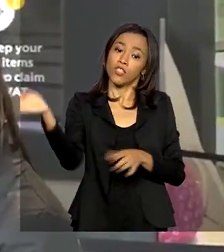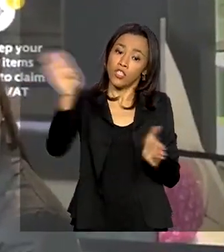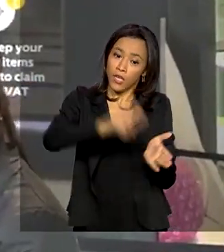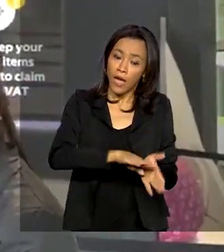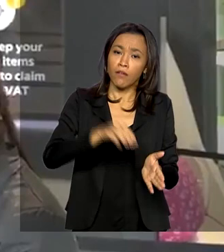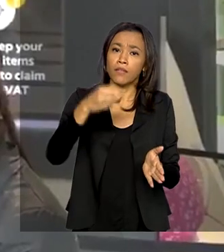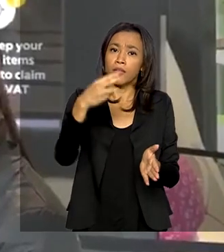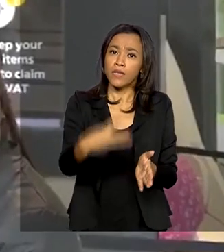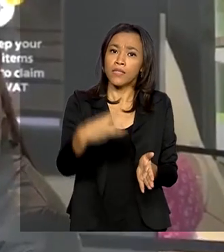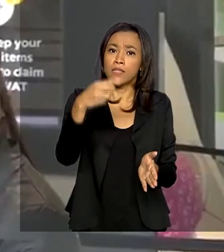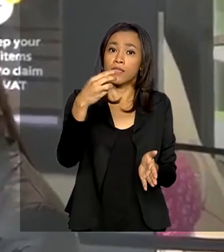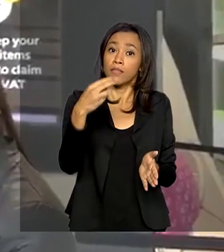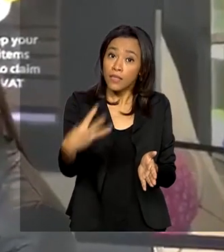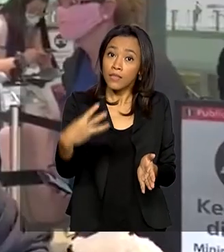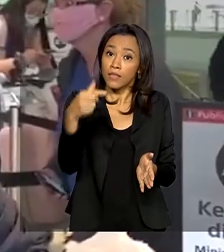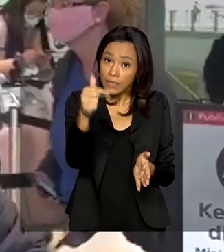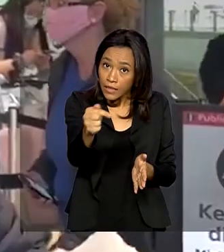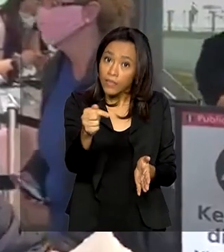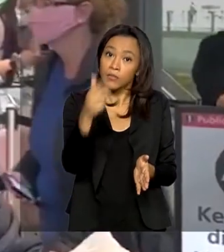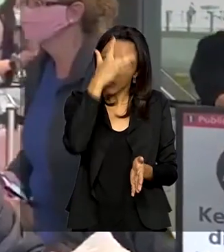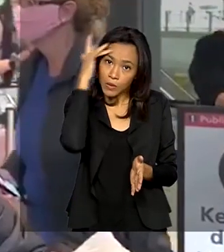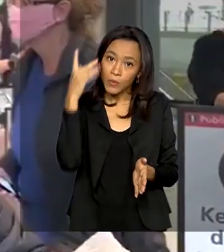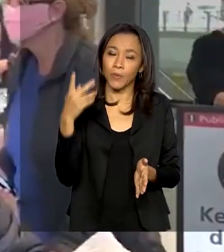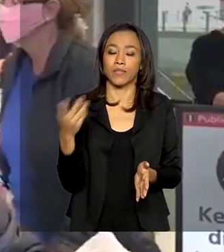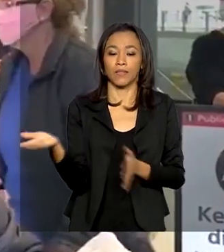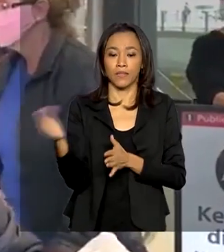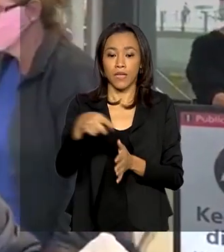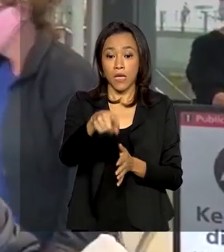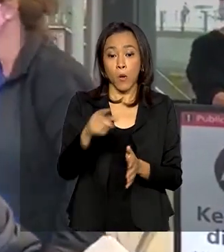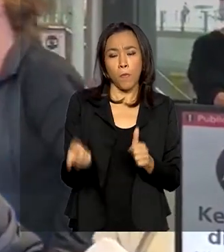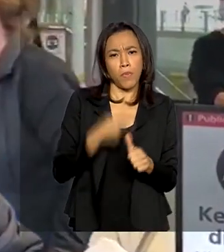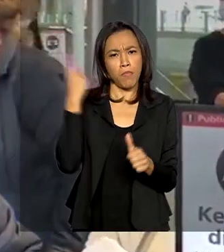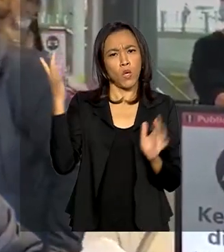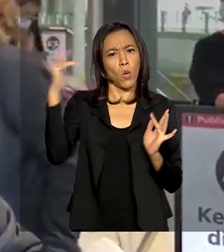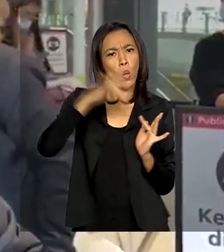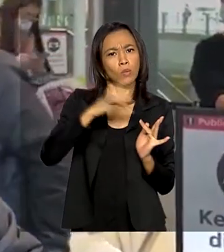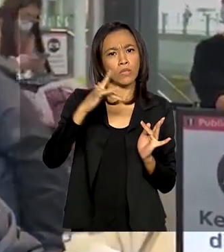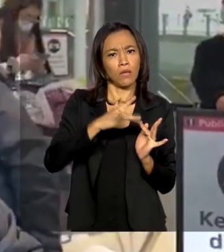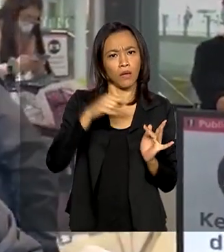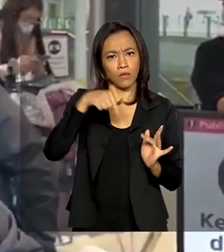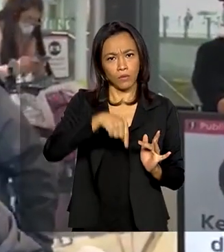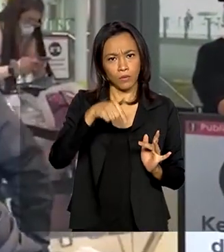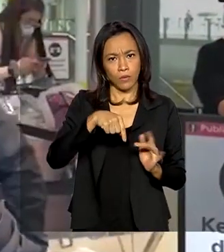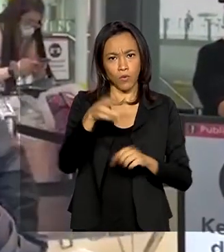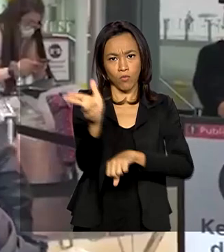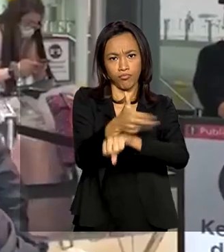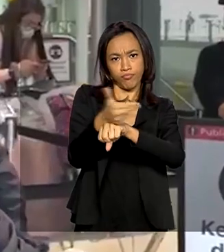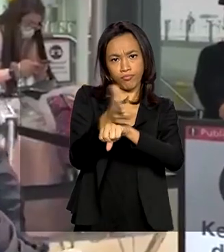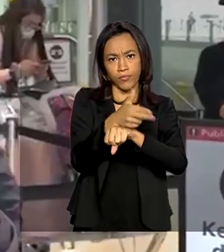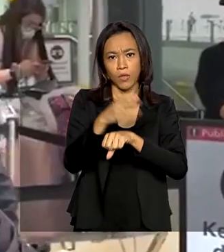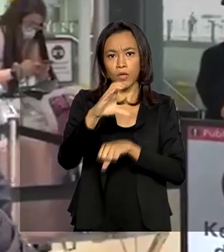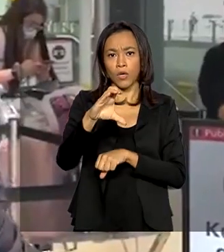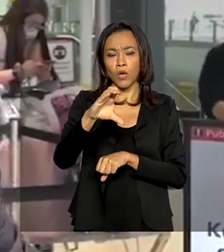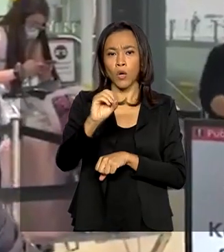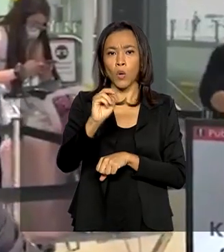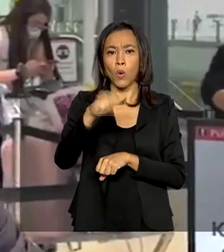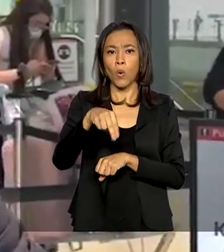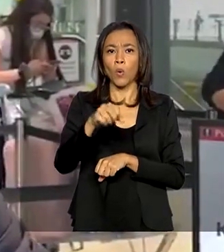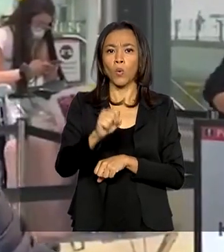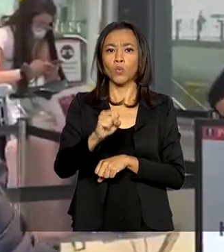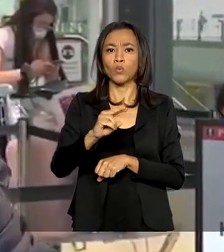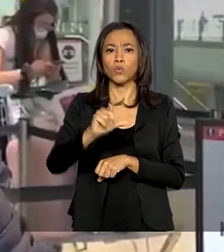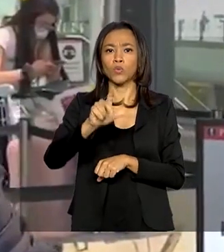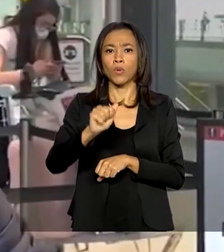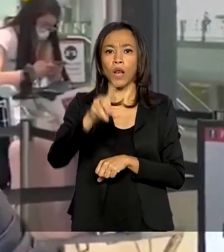337 brasileiros. O primeiro contato que eu fiz com o consulado, dia e meio, o atendimento